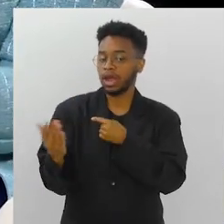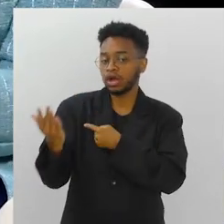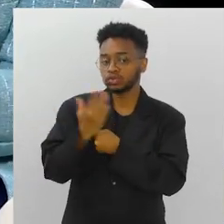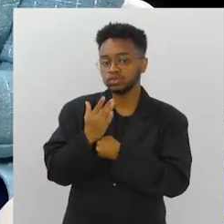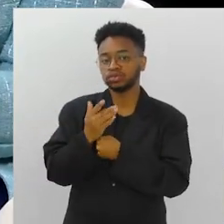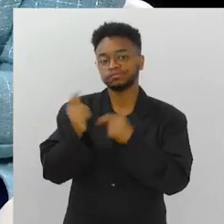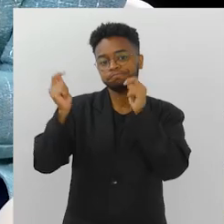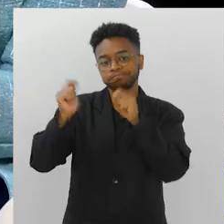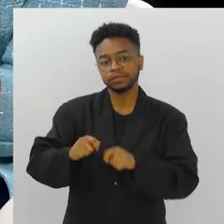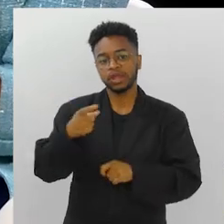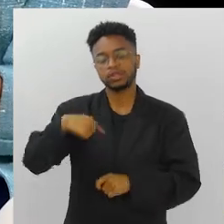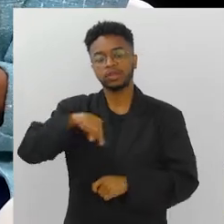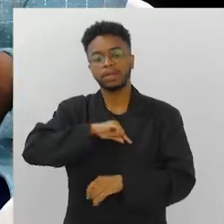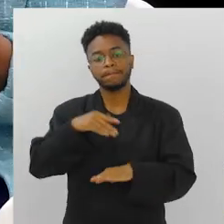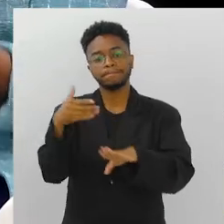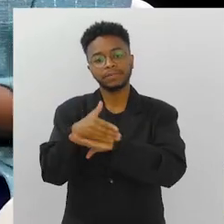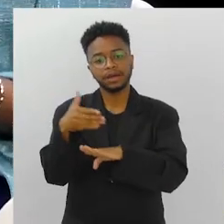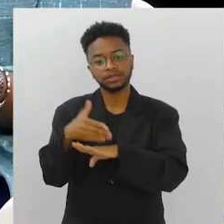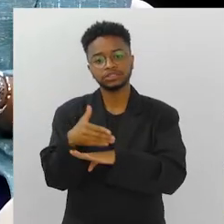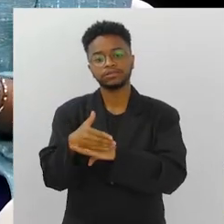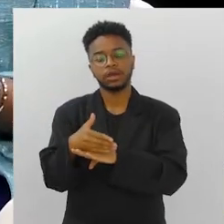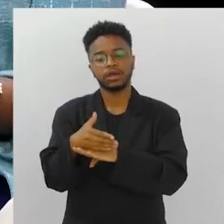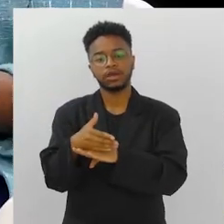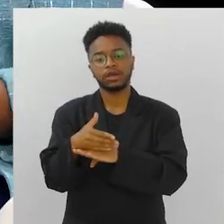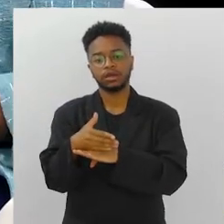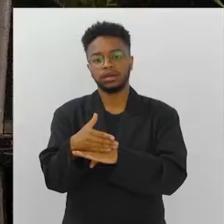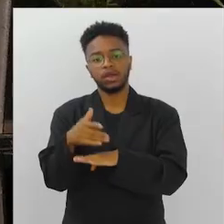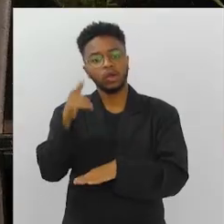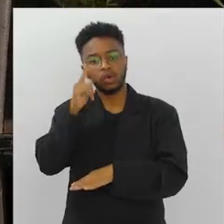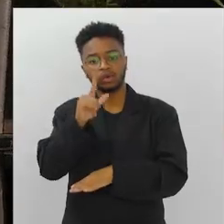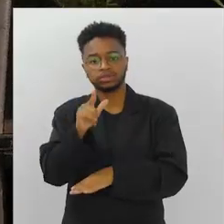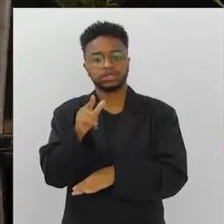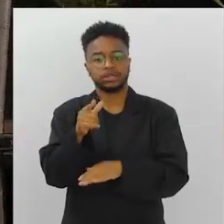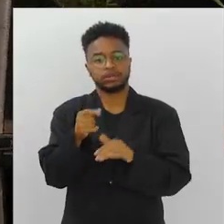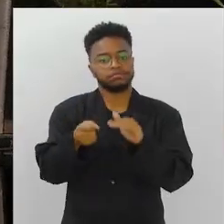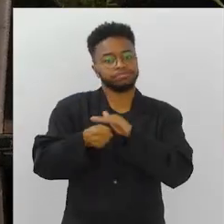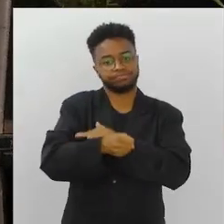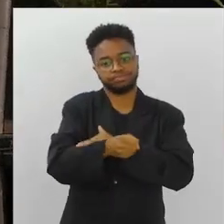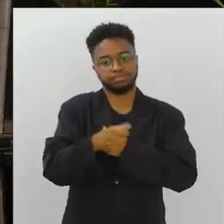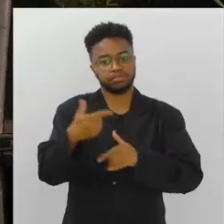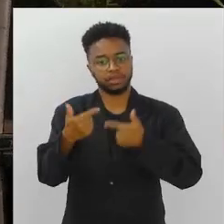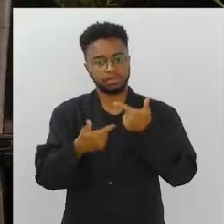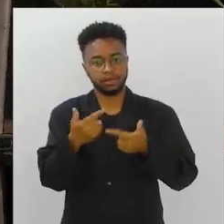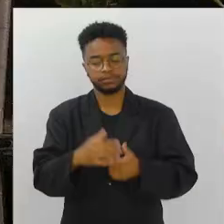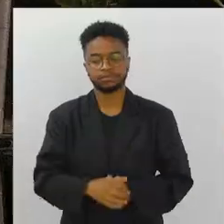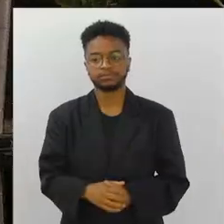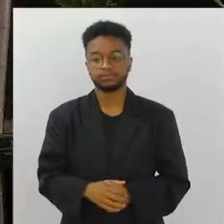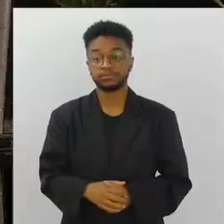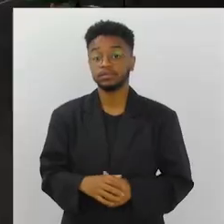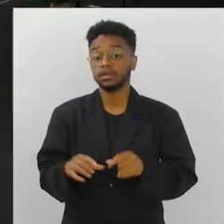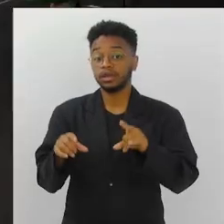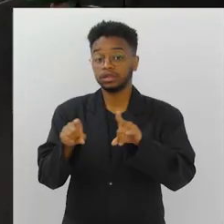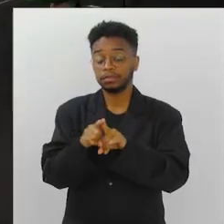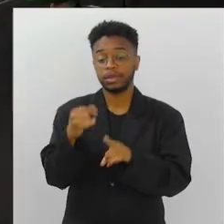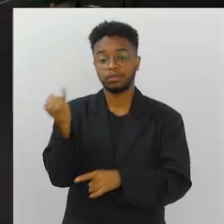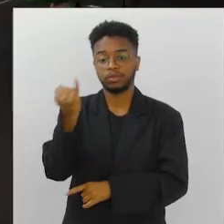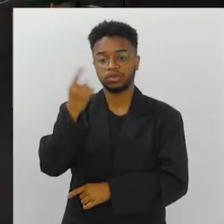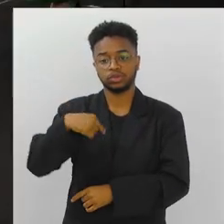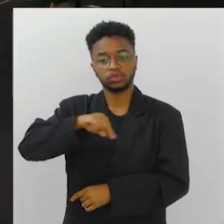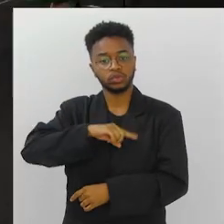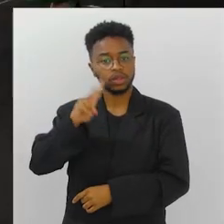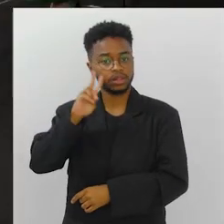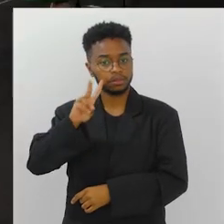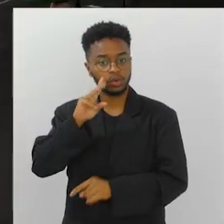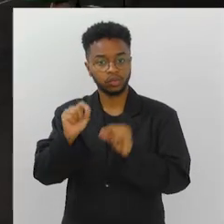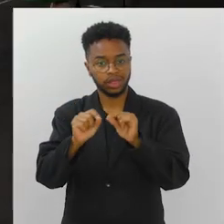nos possibilitou poder participar mais ativamente, mais efetivamente. Agora, dentro disso, Jésio, é importante a gente